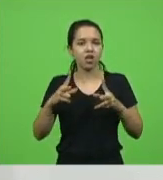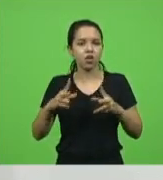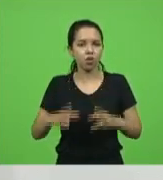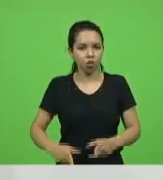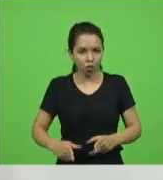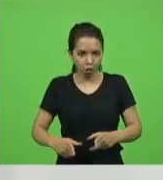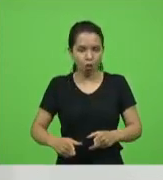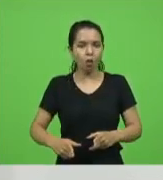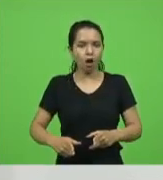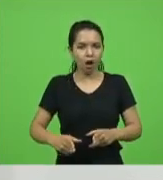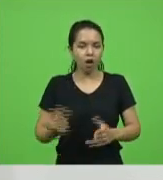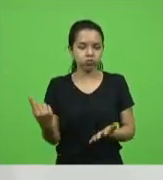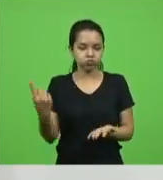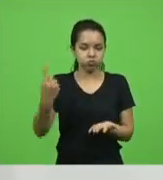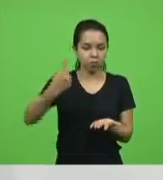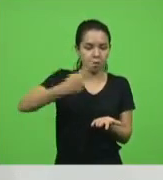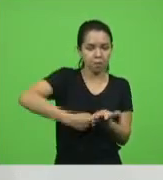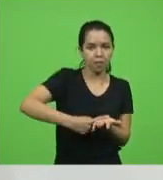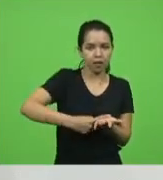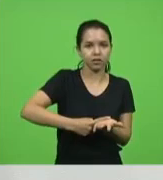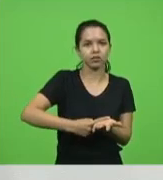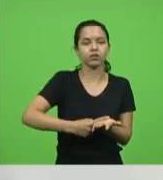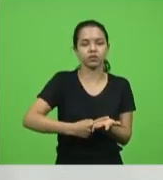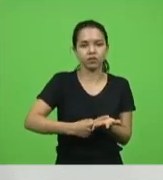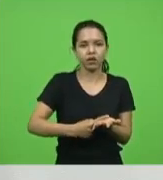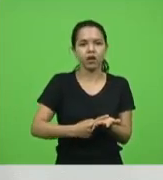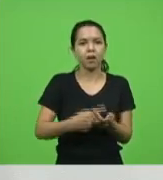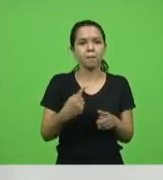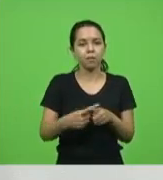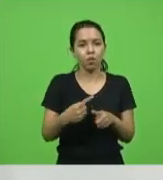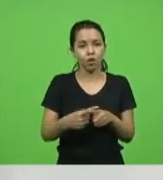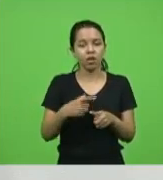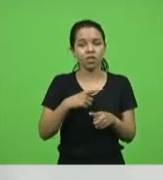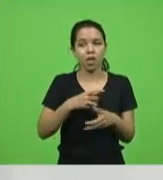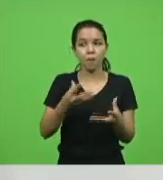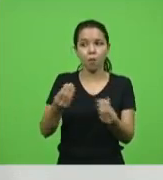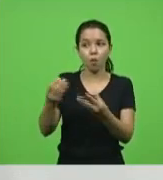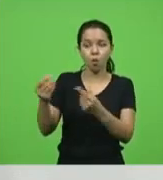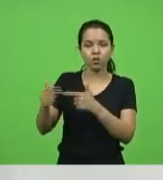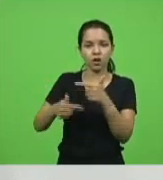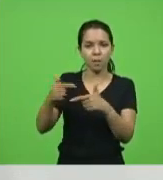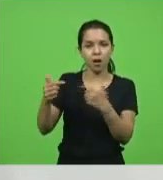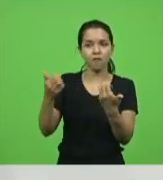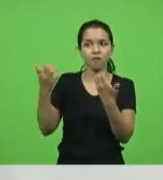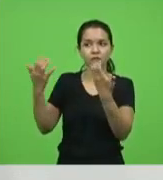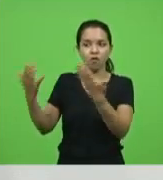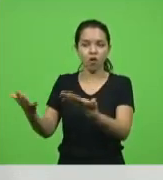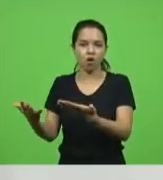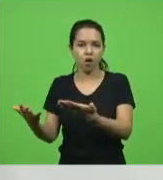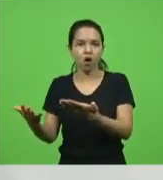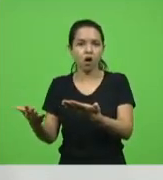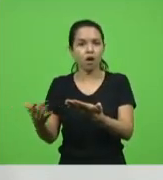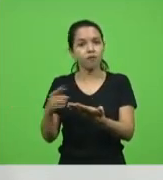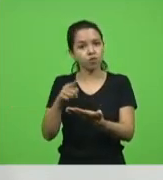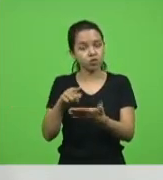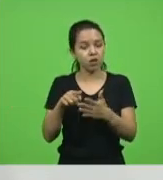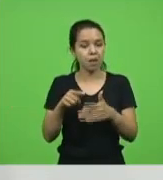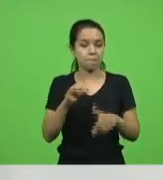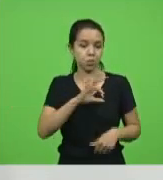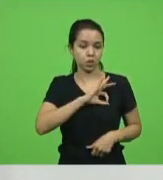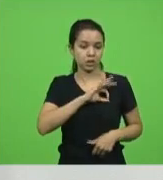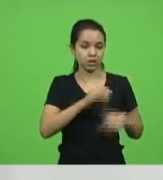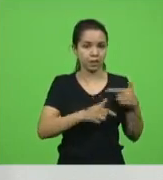gostar daquilo, até porque tinha uma oferta muito grande de emprego fora, então você acabava ficando ali na Polícia porque gostava mesmo ali.